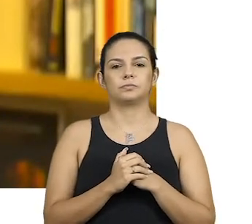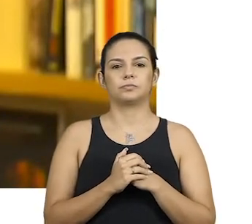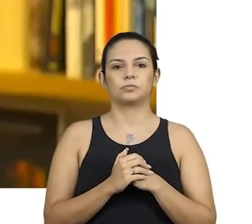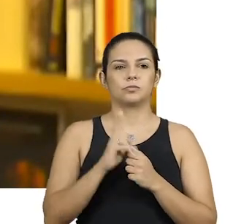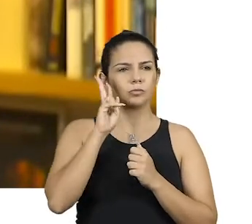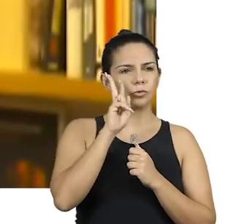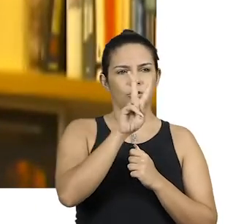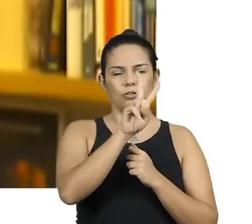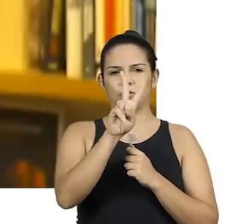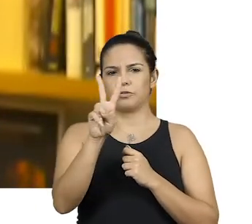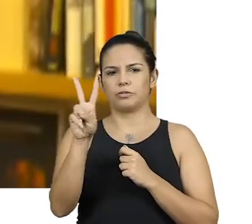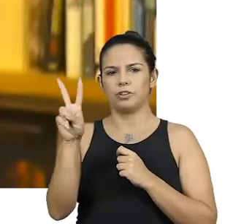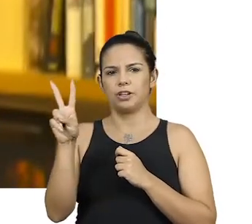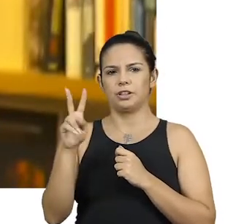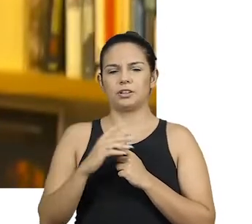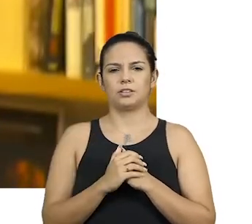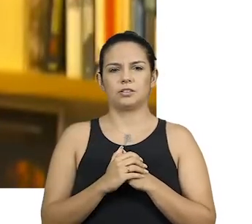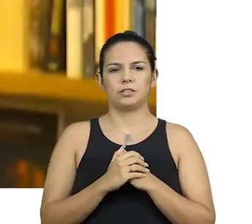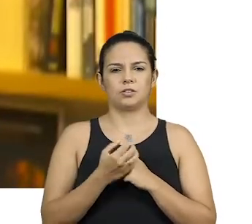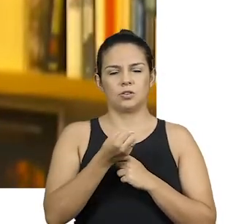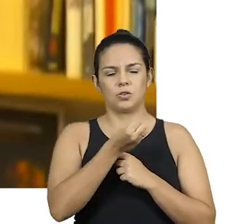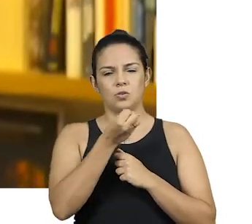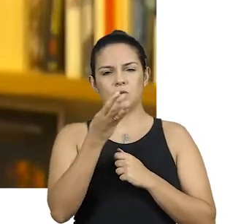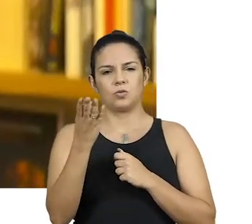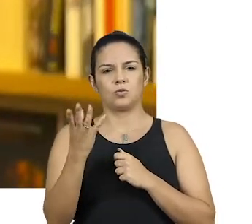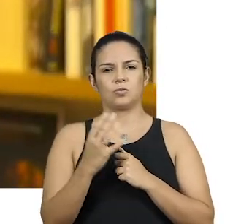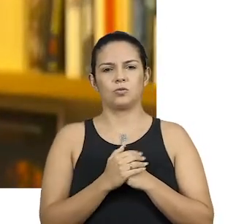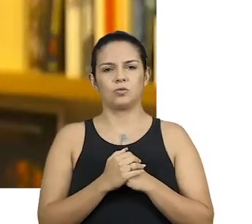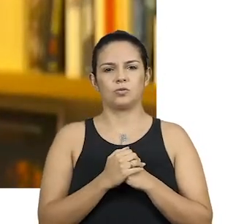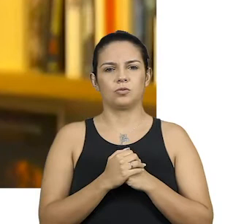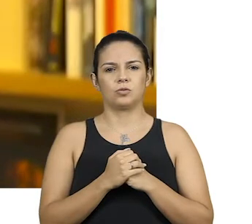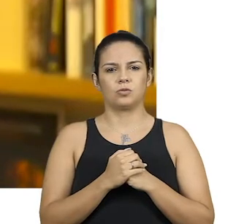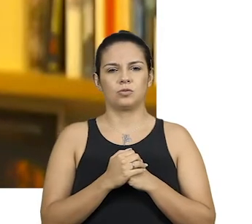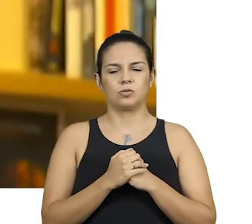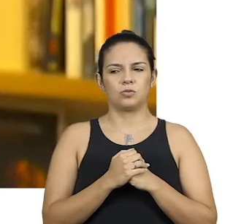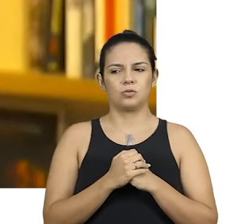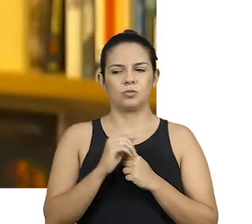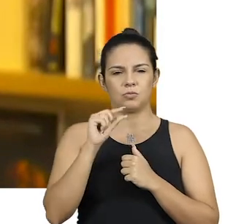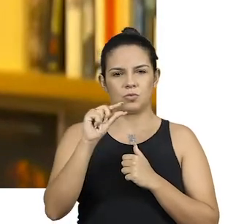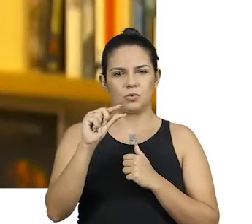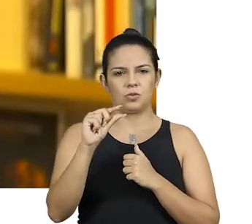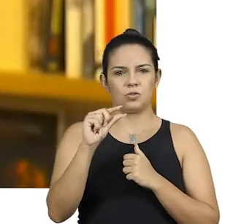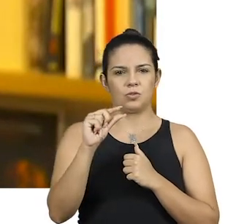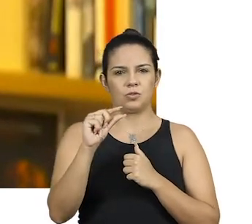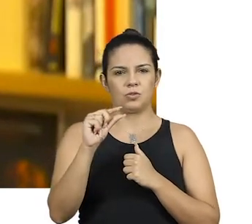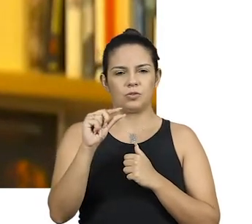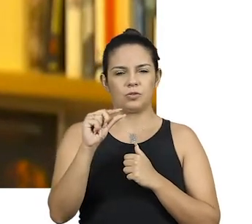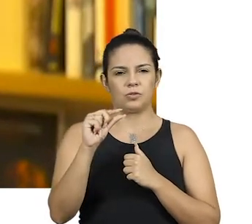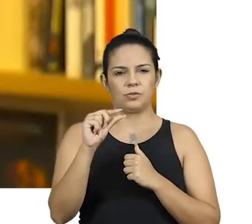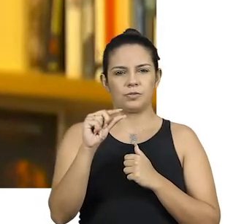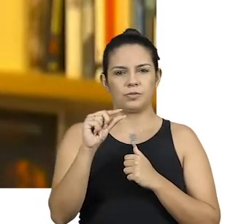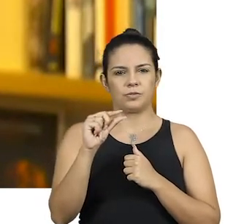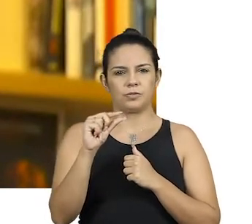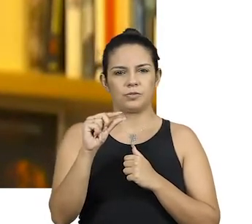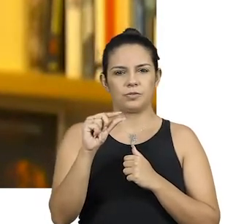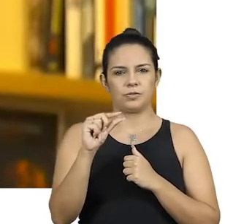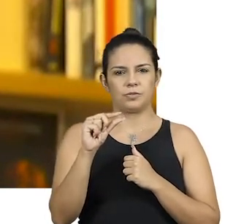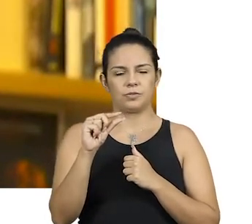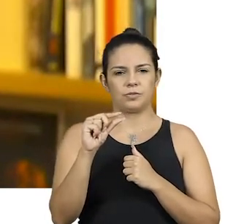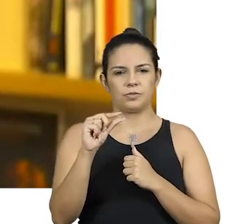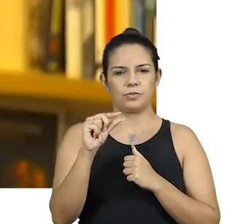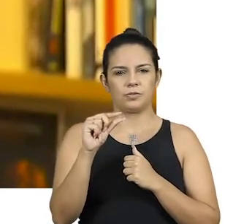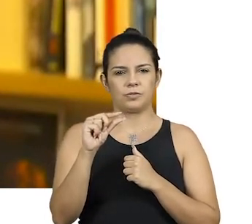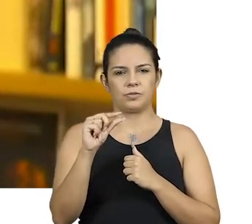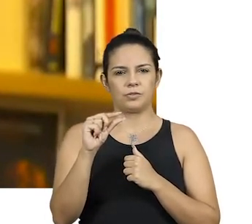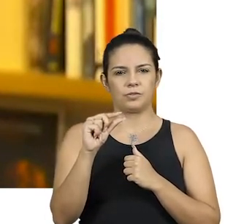enxergar algum desdobramento um pouco menos niilista e